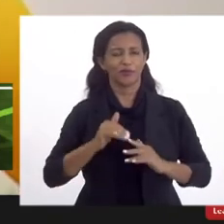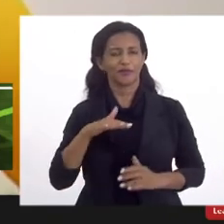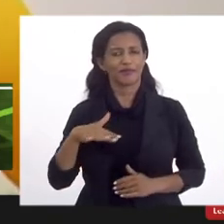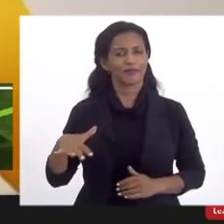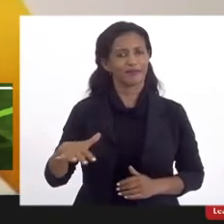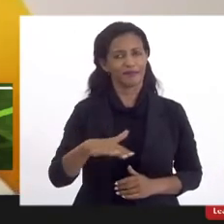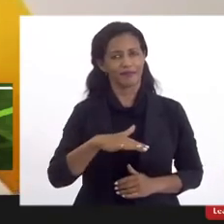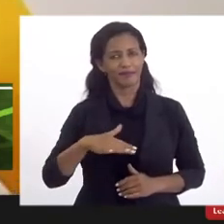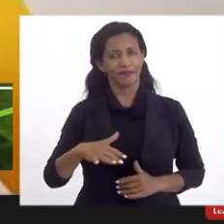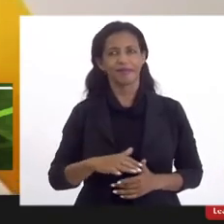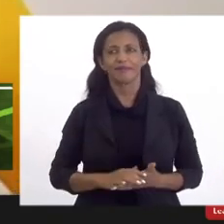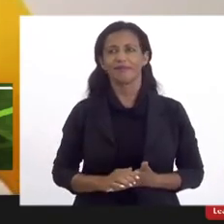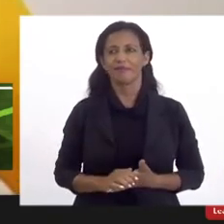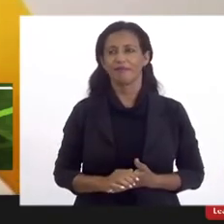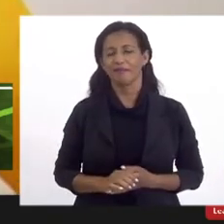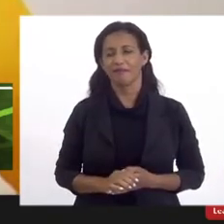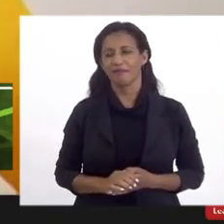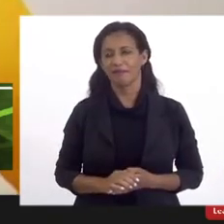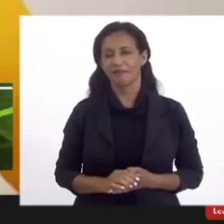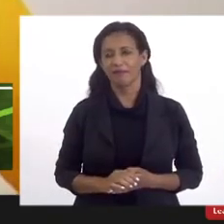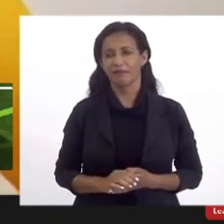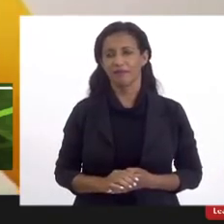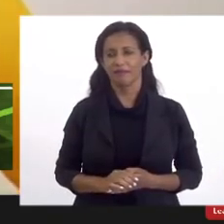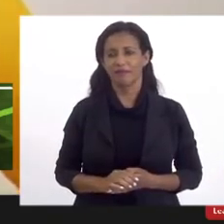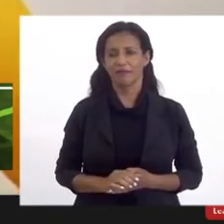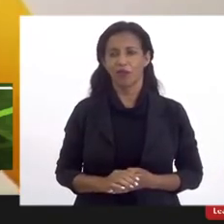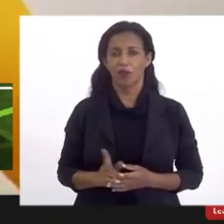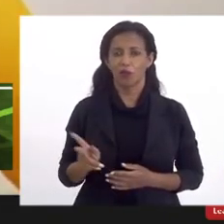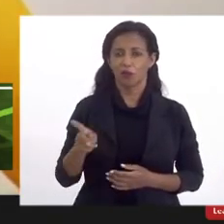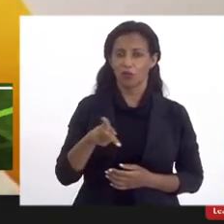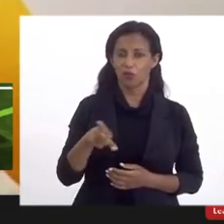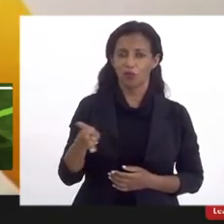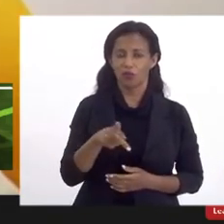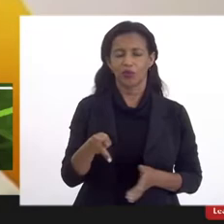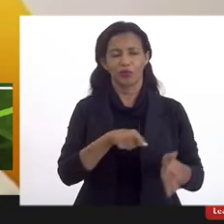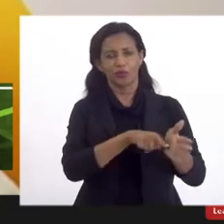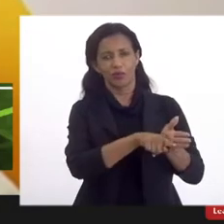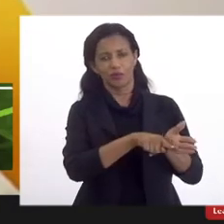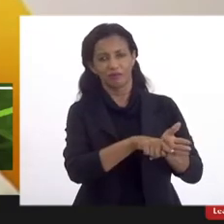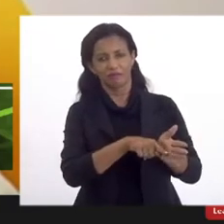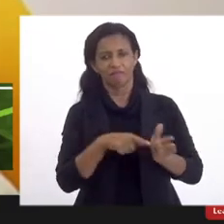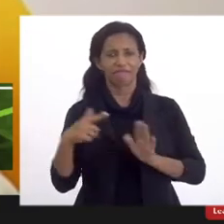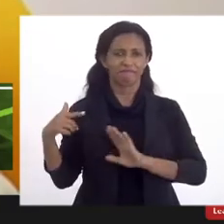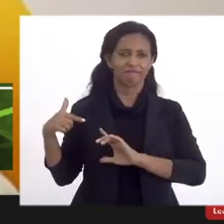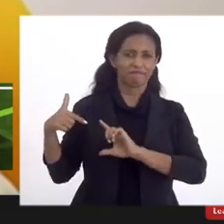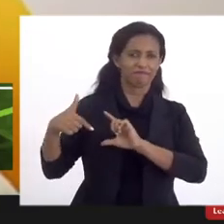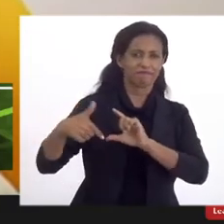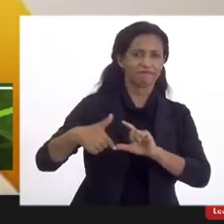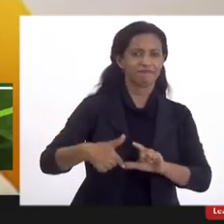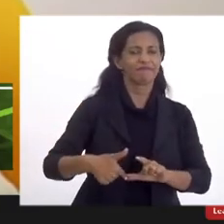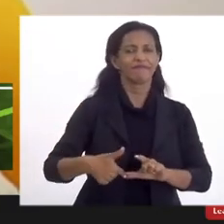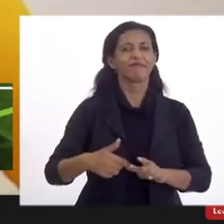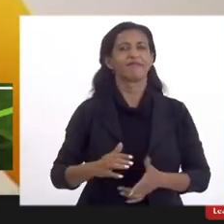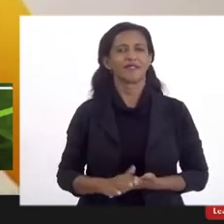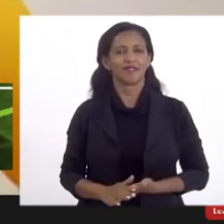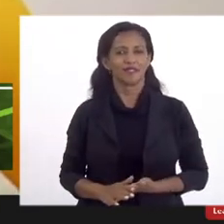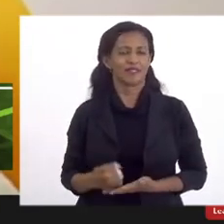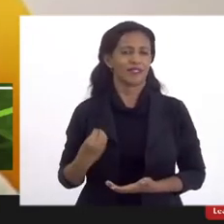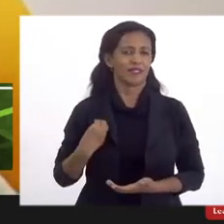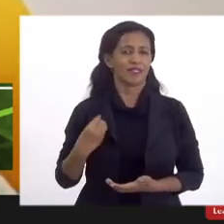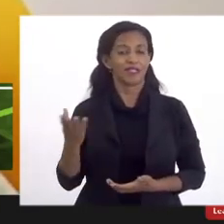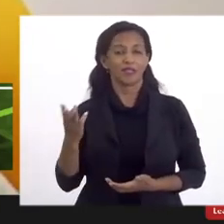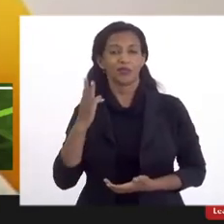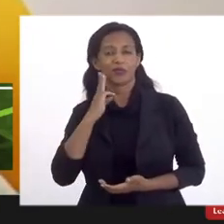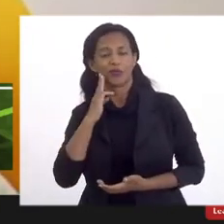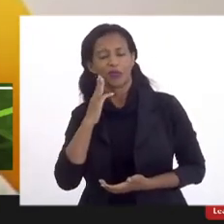dois professores, pesquisadores com trajetórias na educação é direta. Tanto com o deputado Valdeque